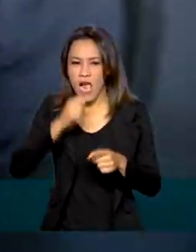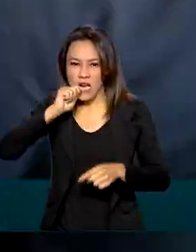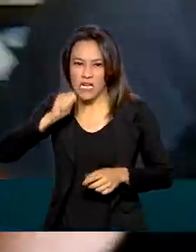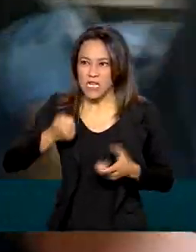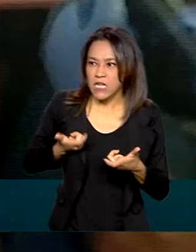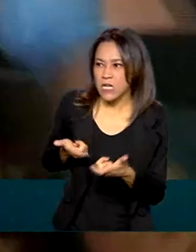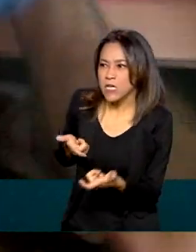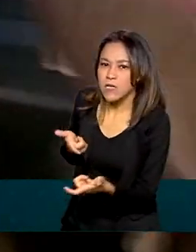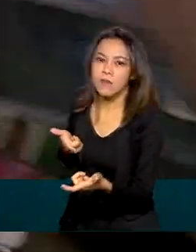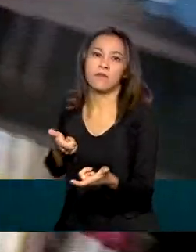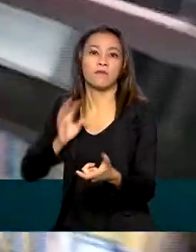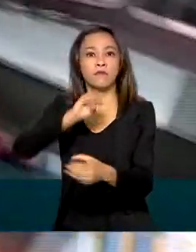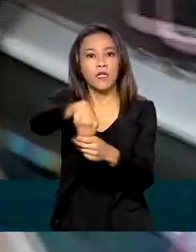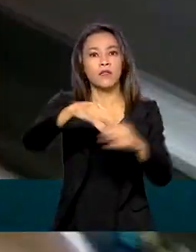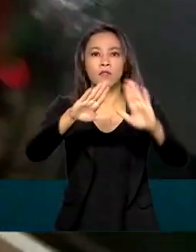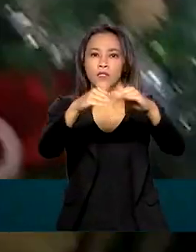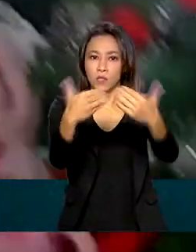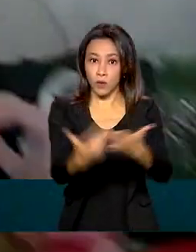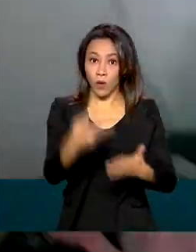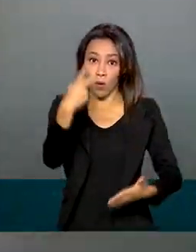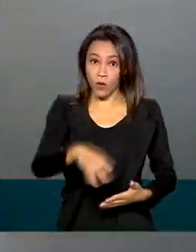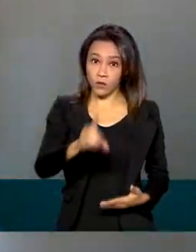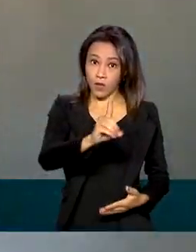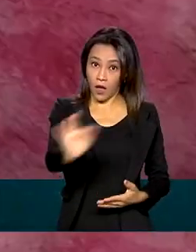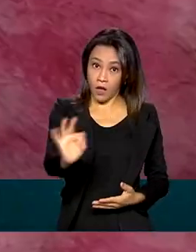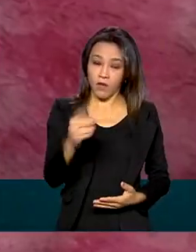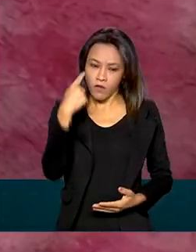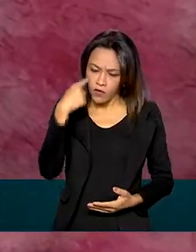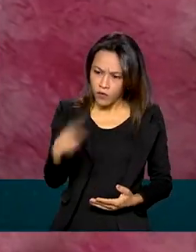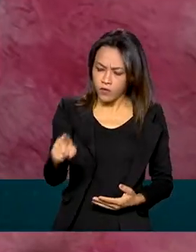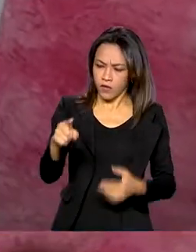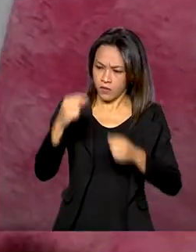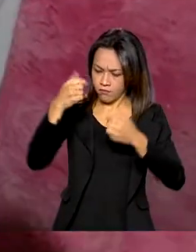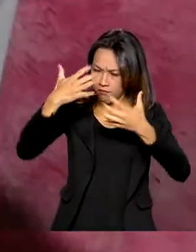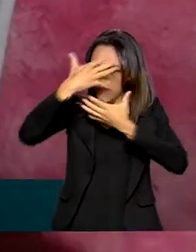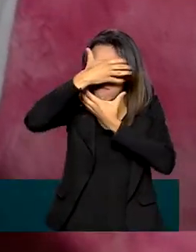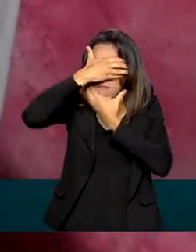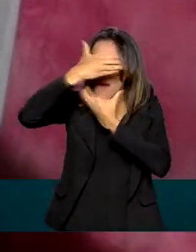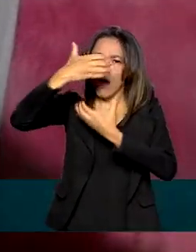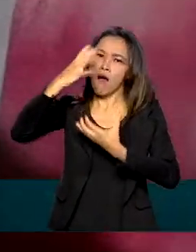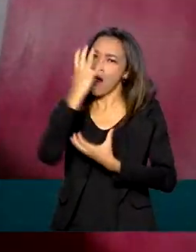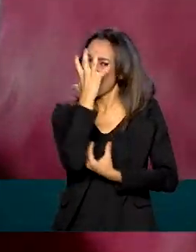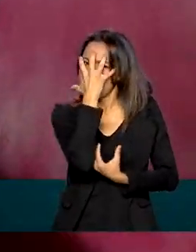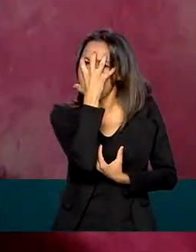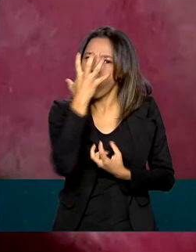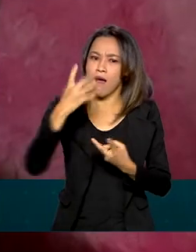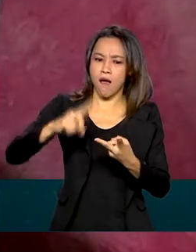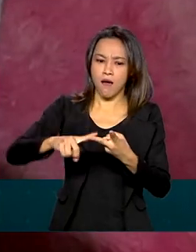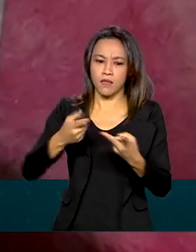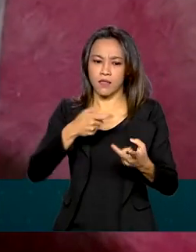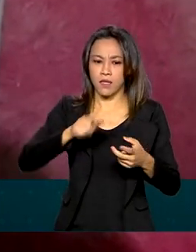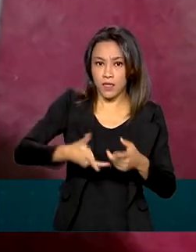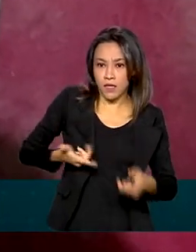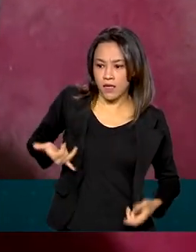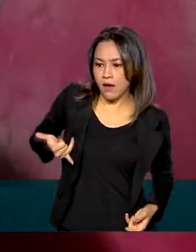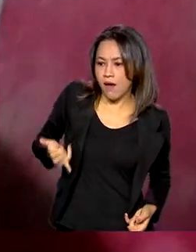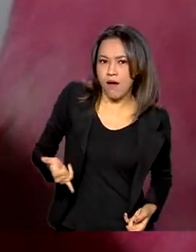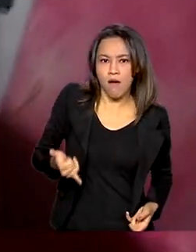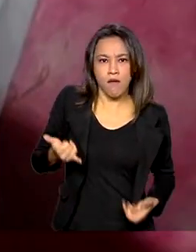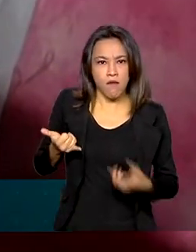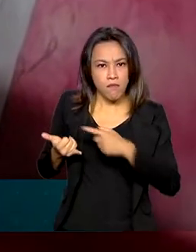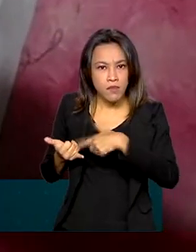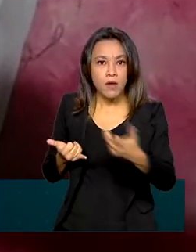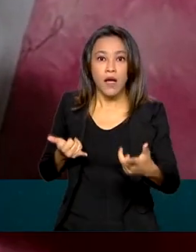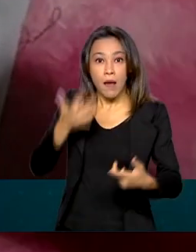massacres em escolas do DF. No local foram encontradas diversas máscaras e simulacros de armas de fogo.